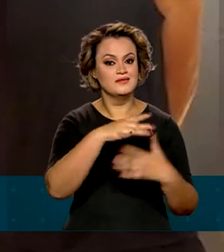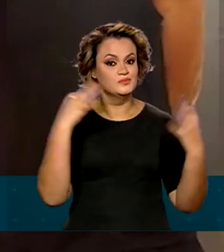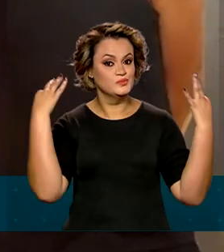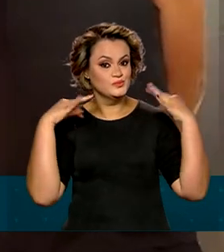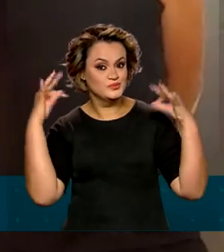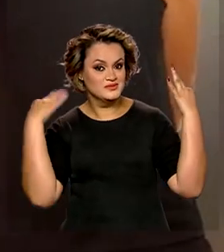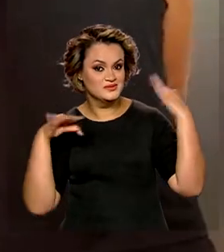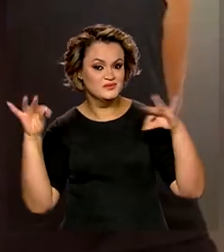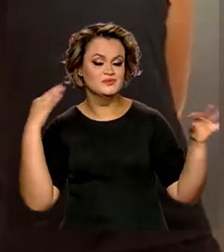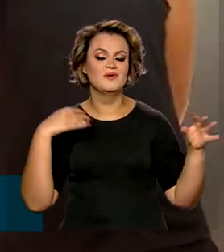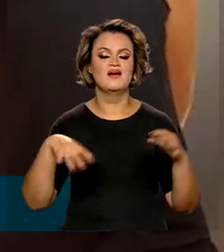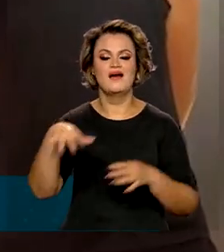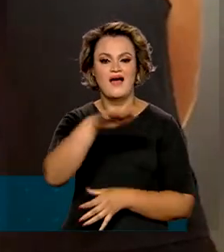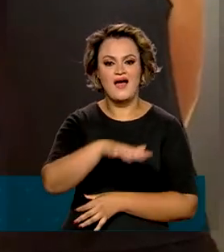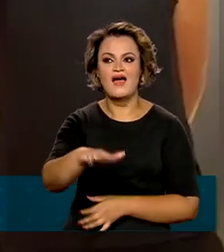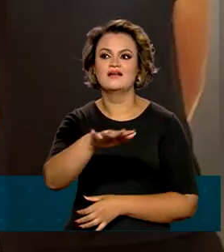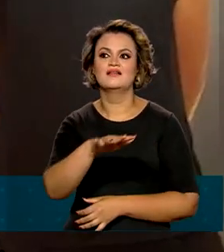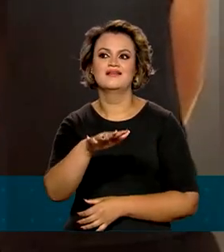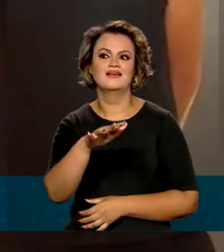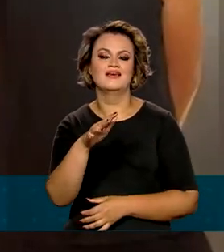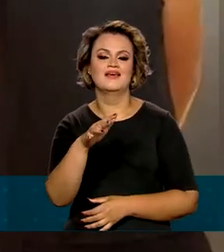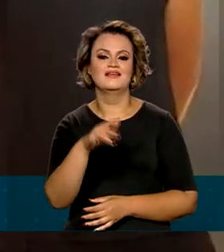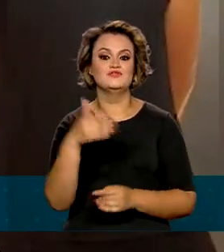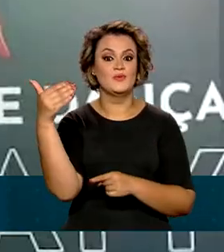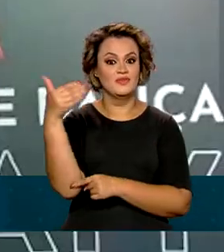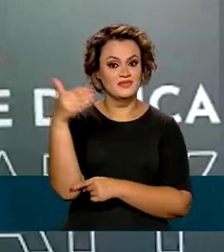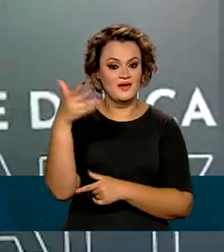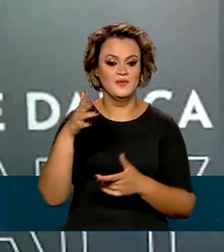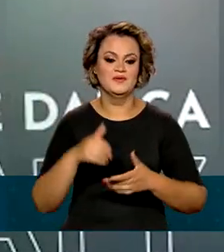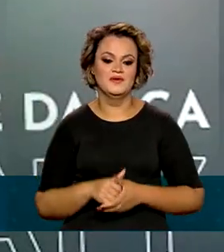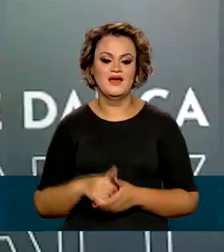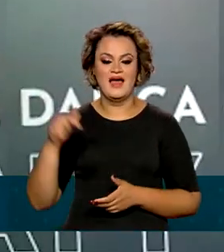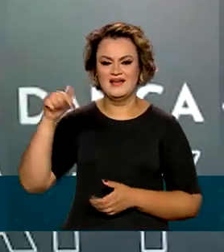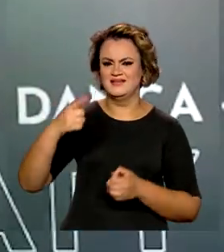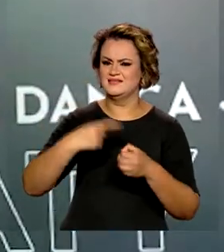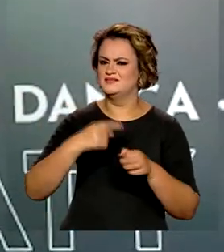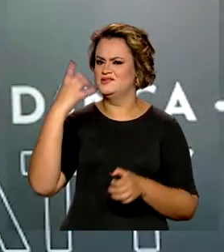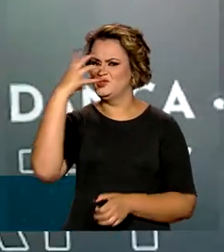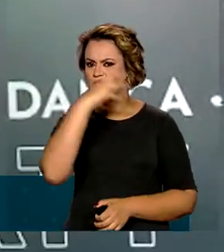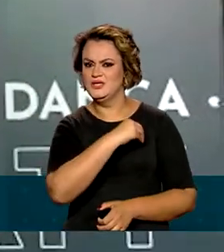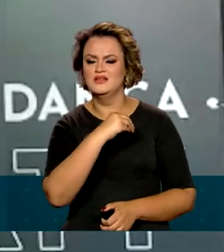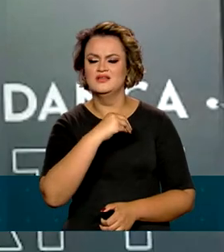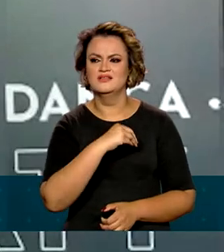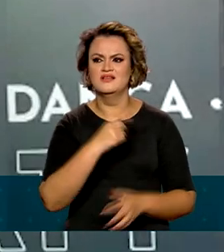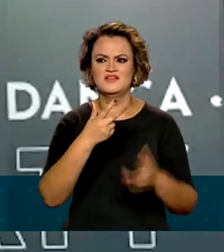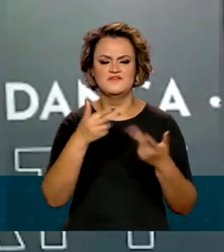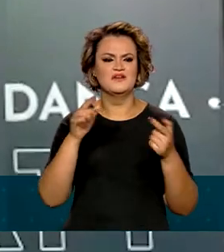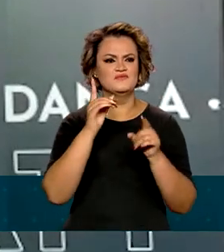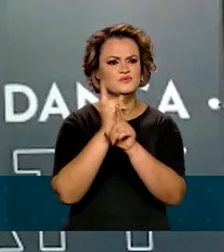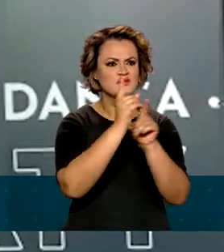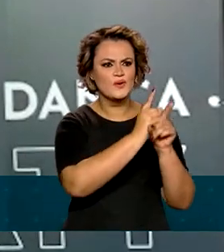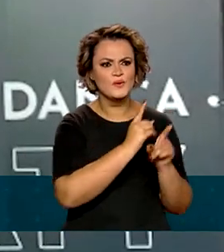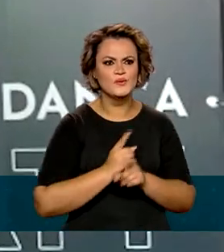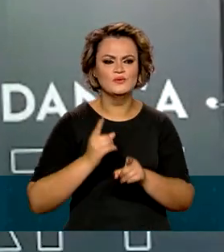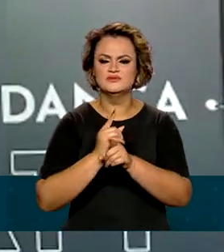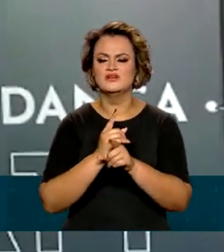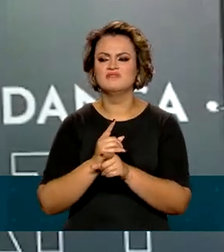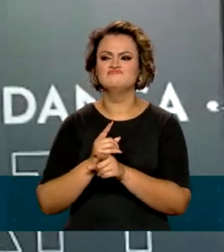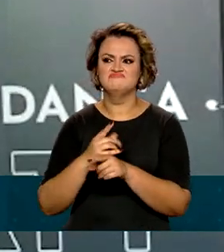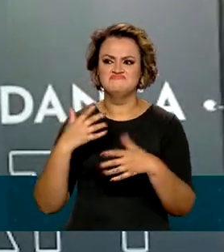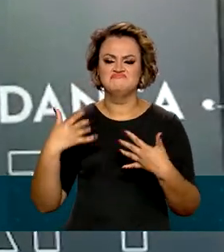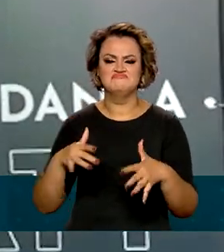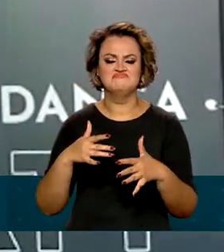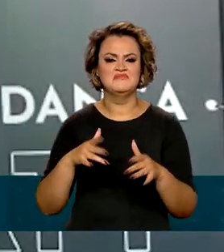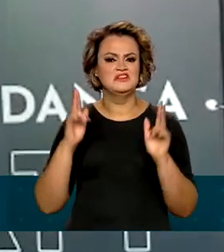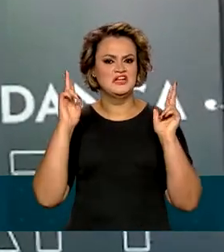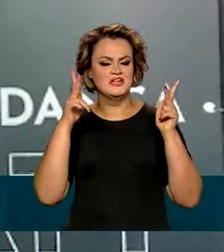turismo, setor de hotelaria. Essa cidade que é tão incrível, que respira por si só o